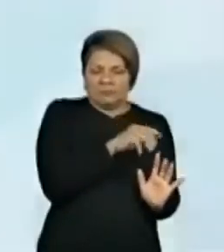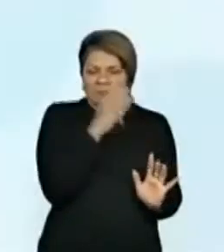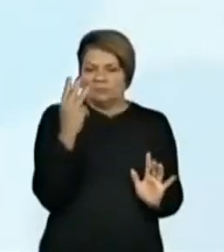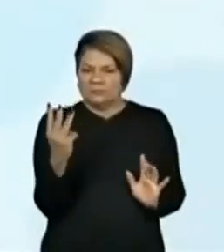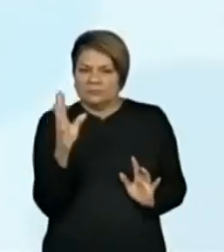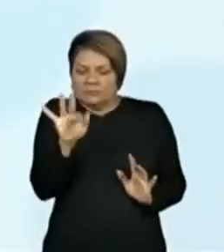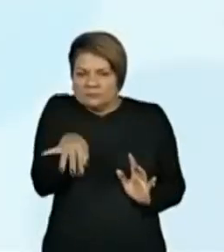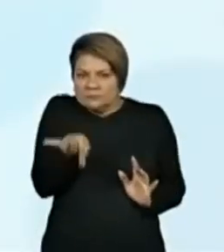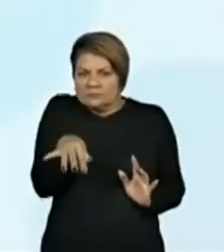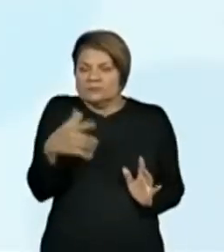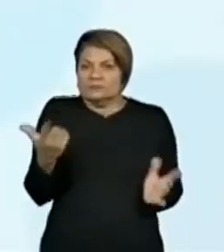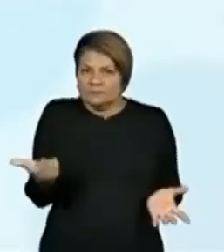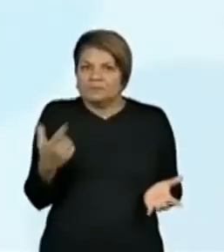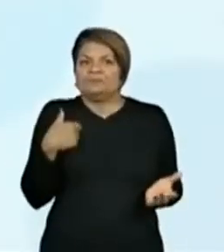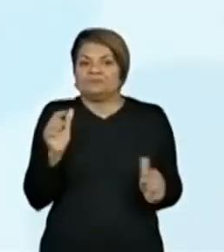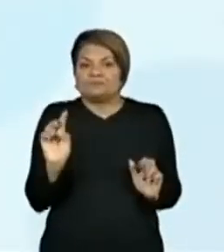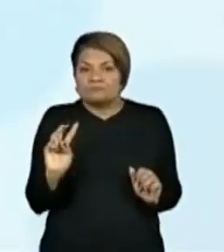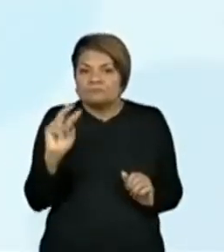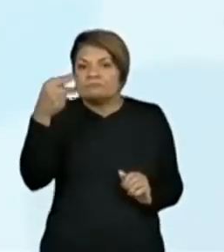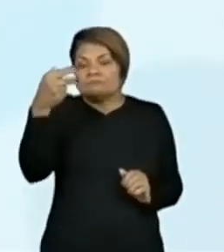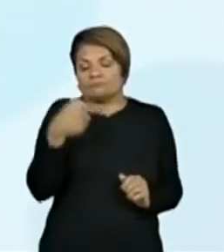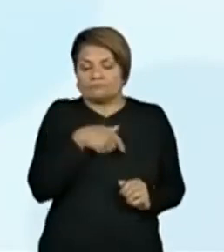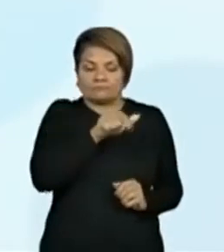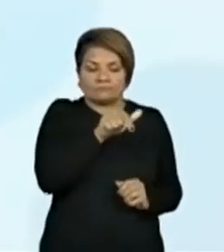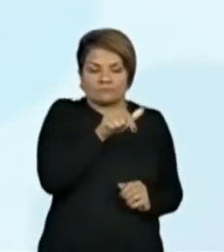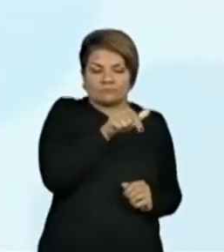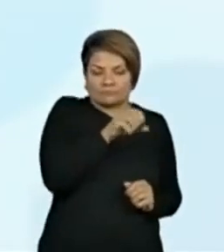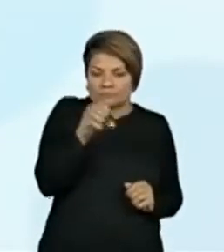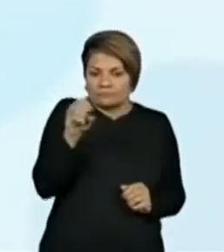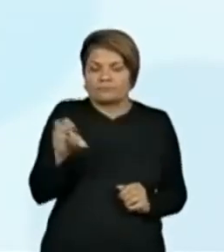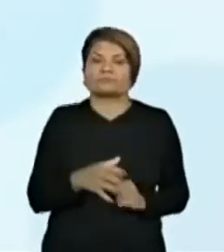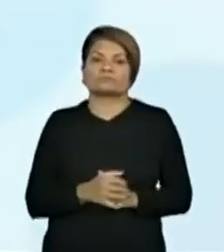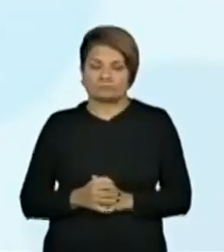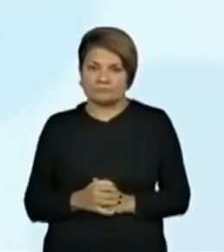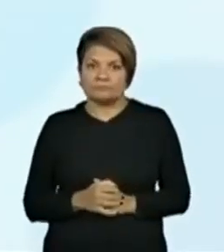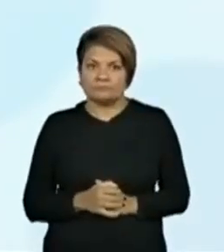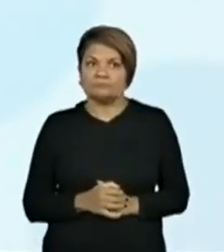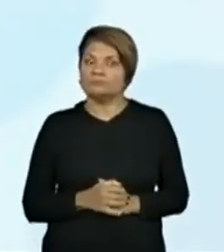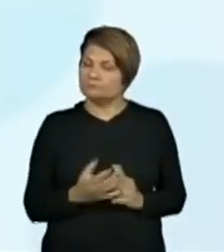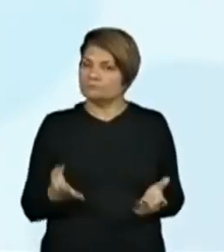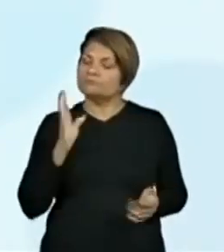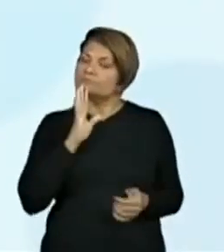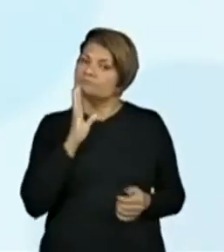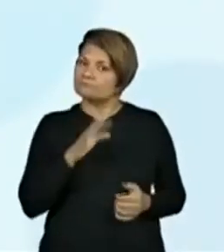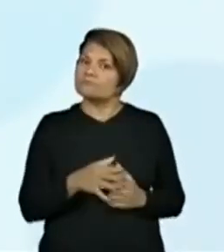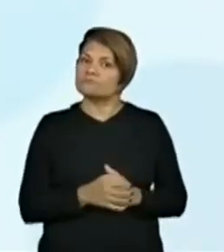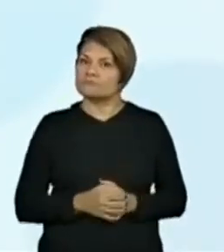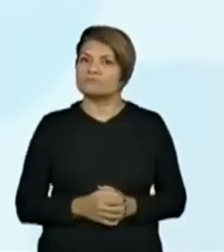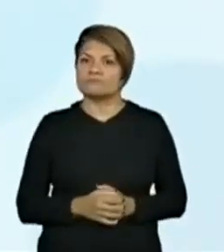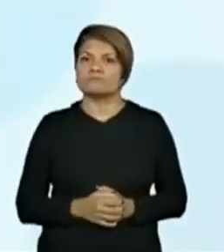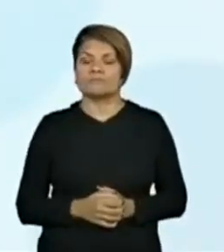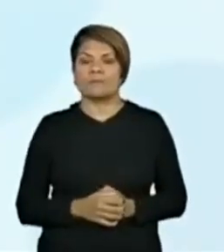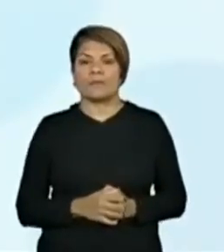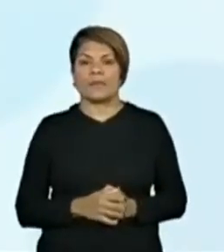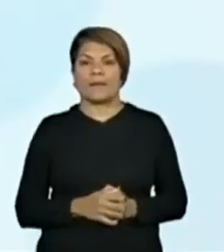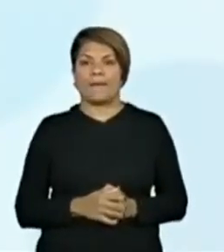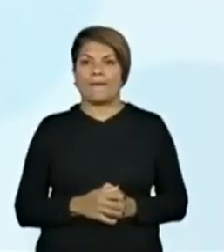final, ele passou a valer 700. Olha que legal. Muito bem, pessoal.